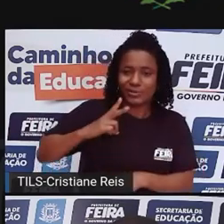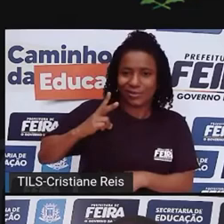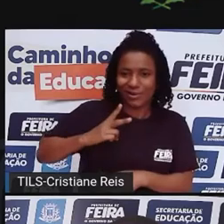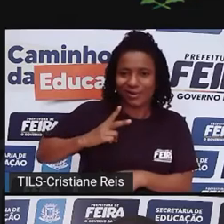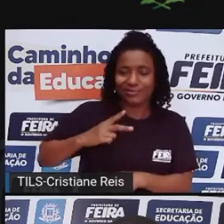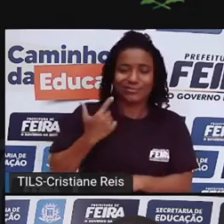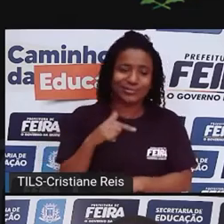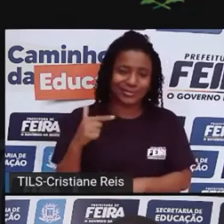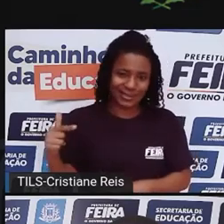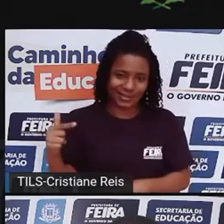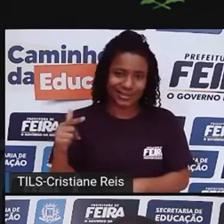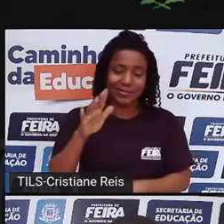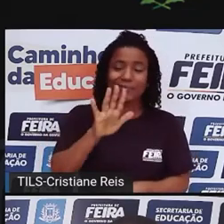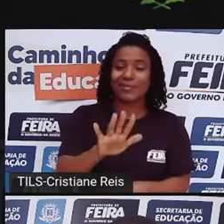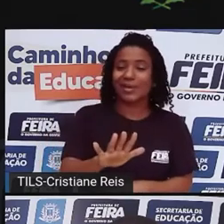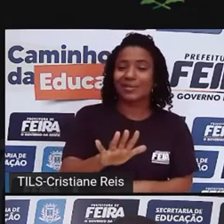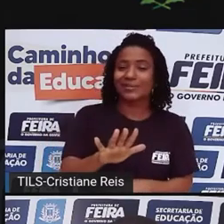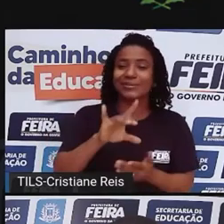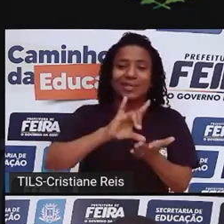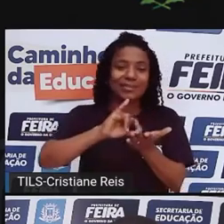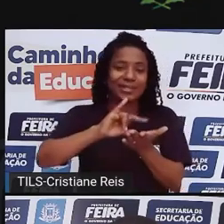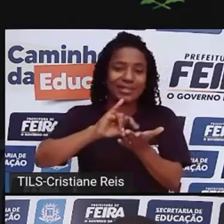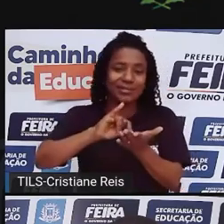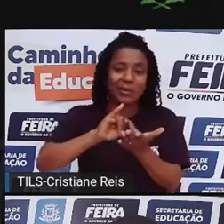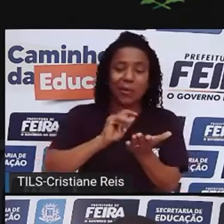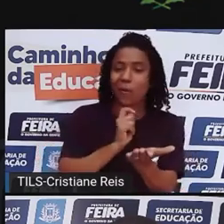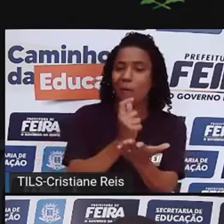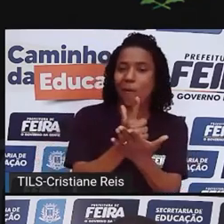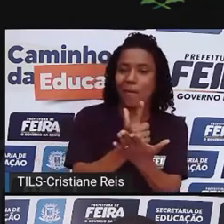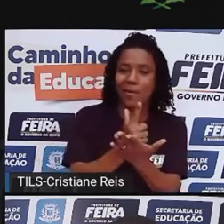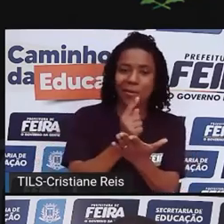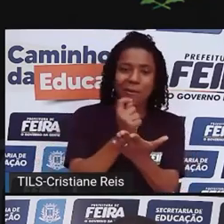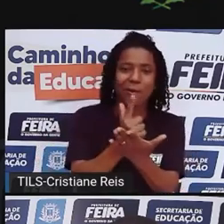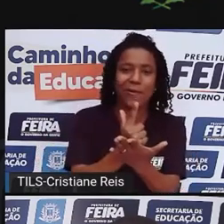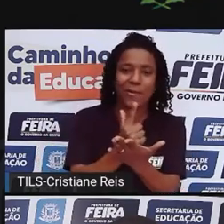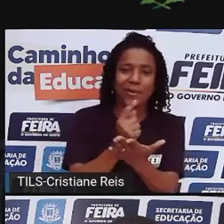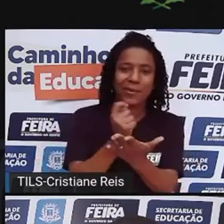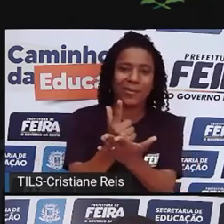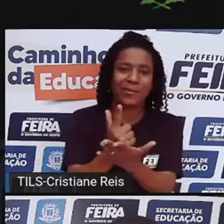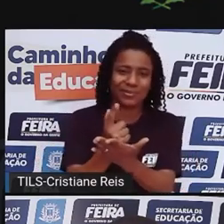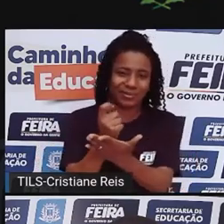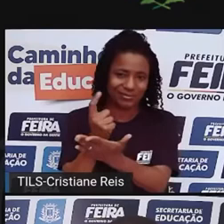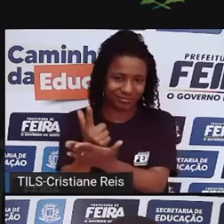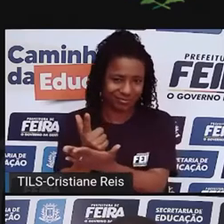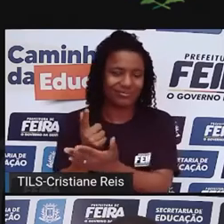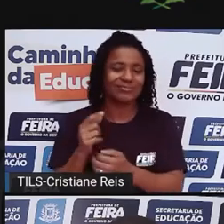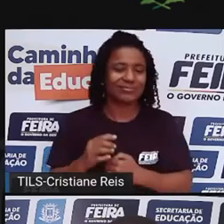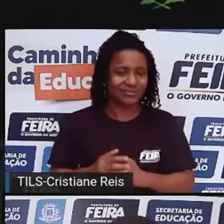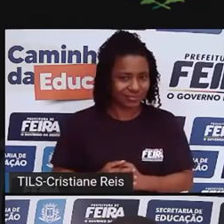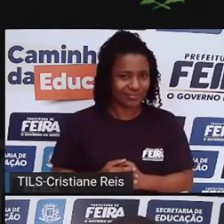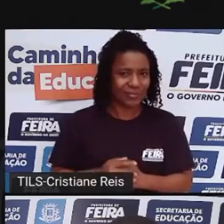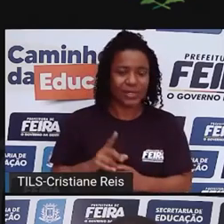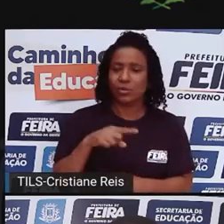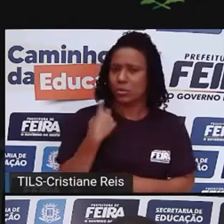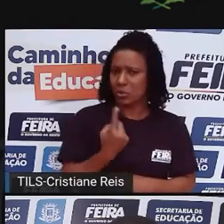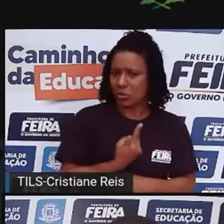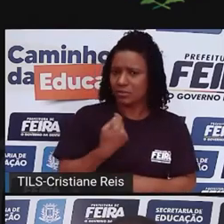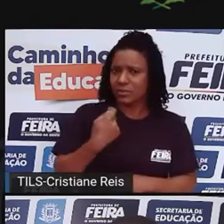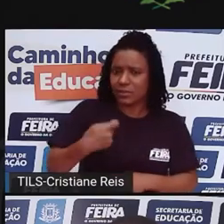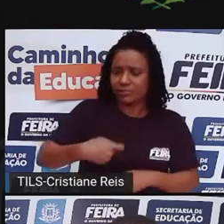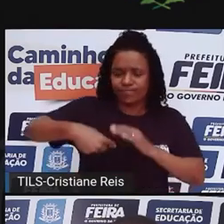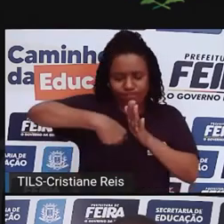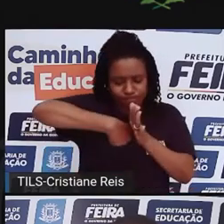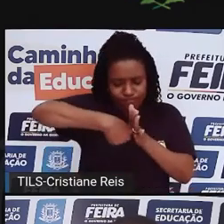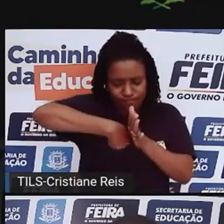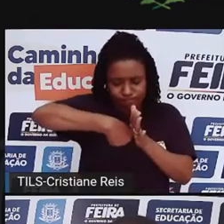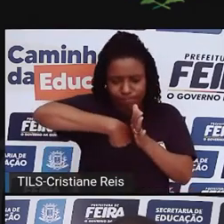compre, consuma, consuma, consuma. Então, uma forma de começar a decolonizar a nossa própria vida no dia a dia da gente